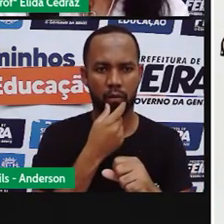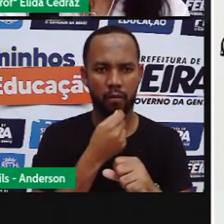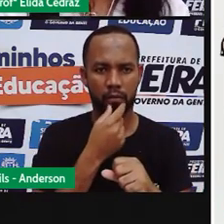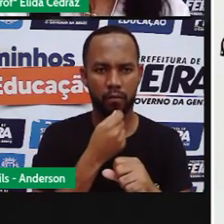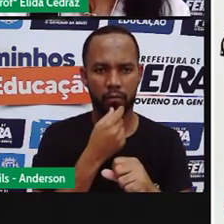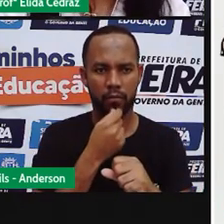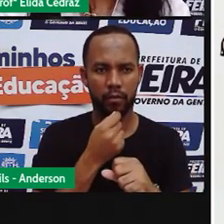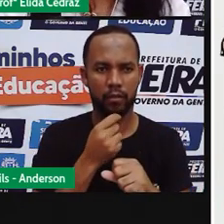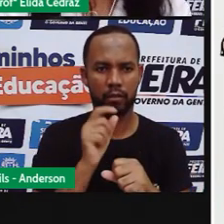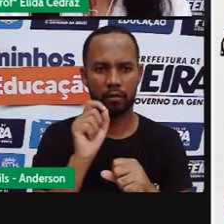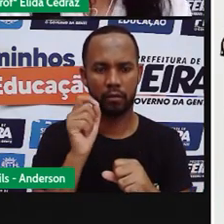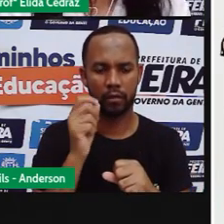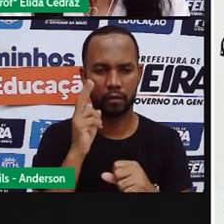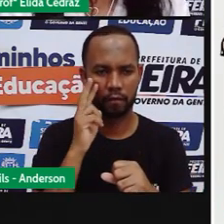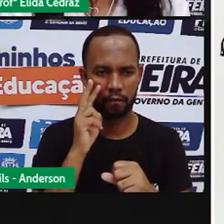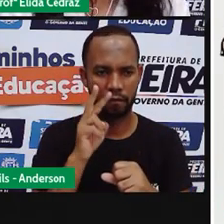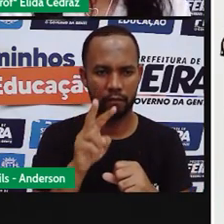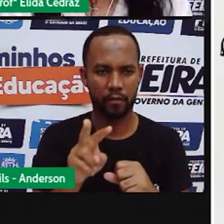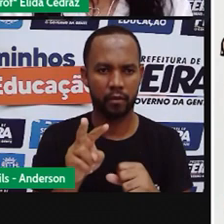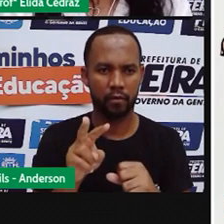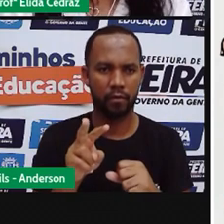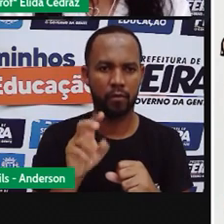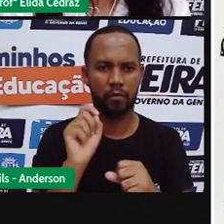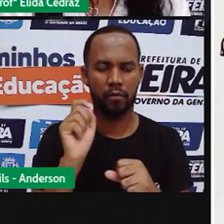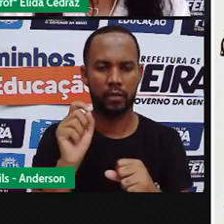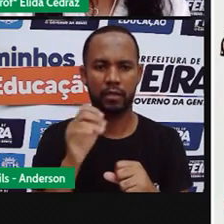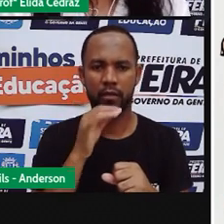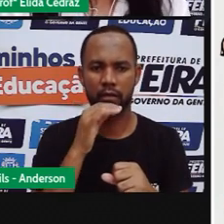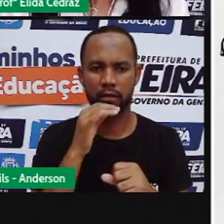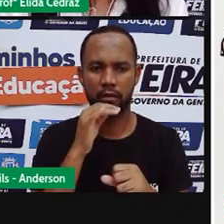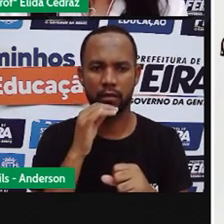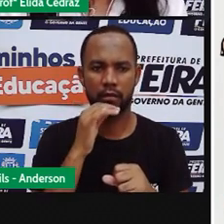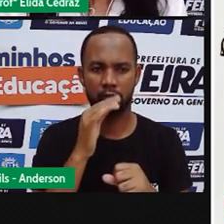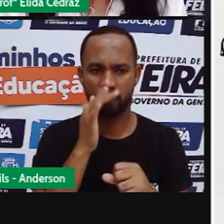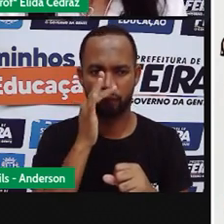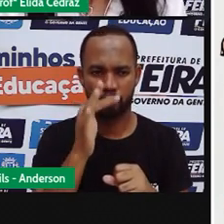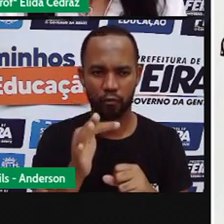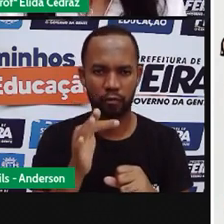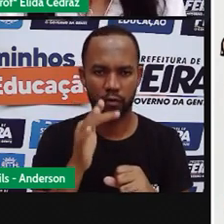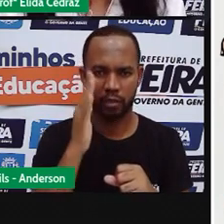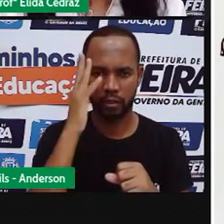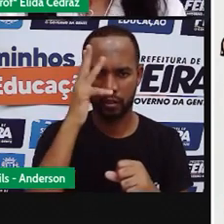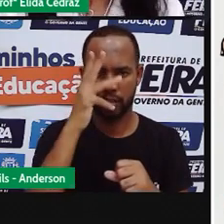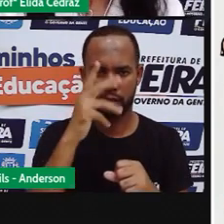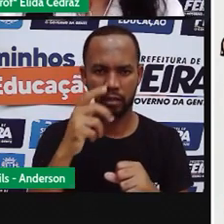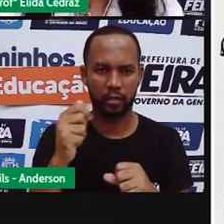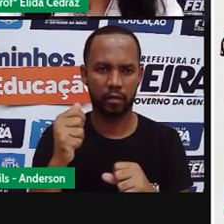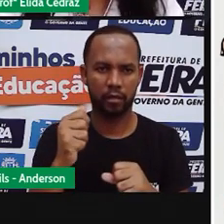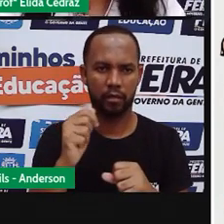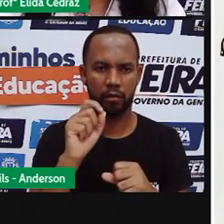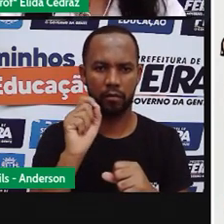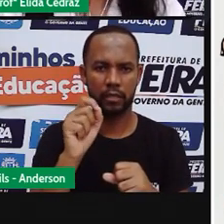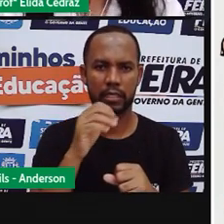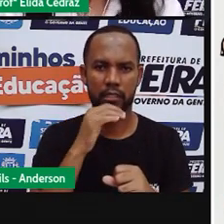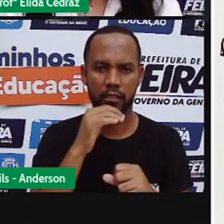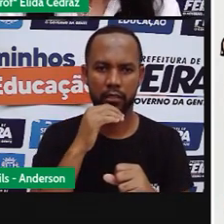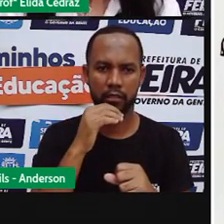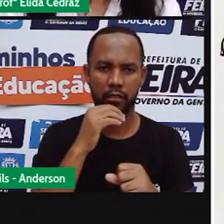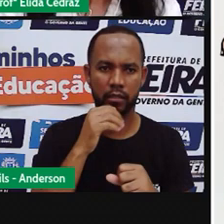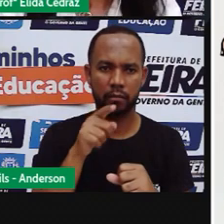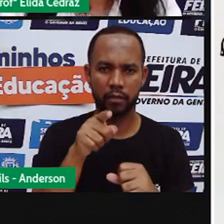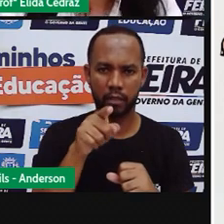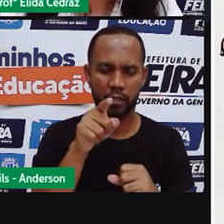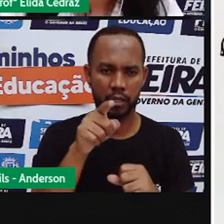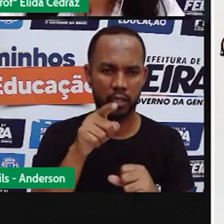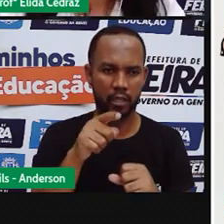uma roseira linda num castelo abandonado. Pois é. E esteve lá. Mas a fera não